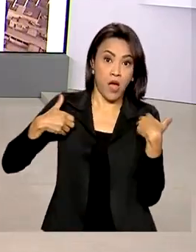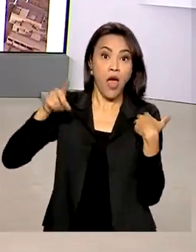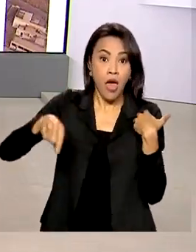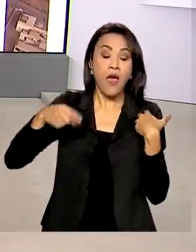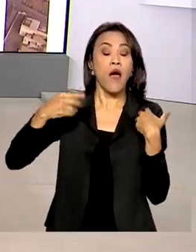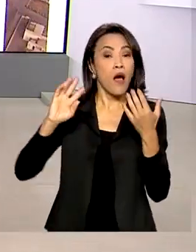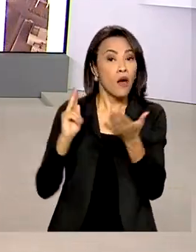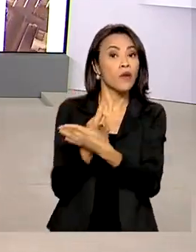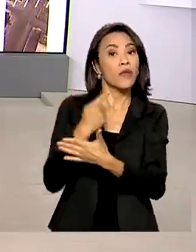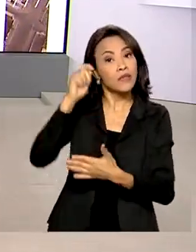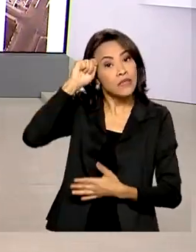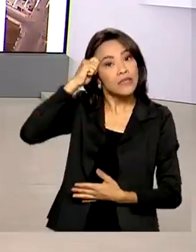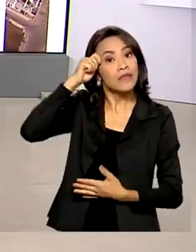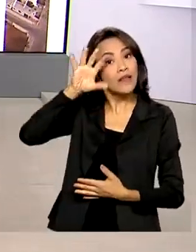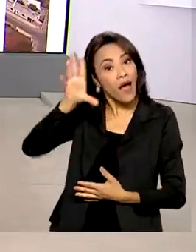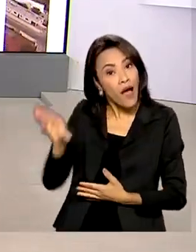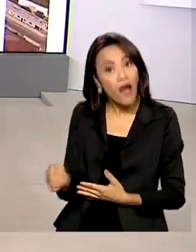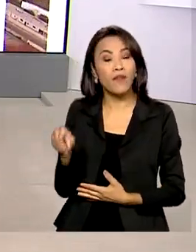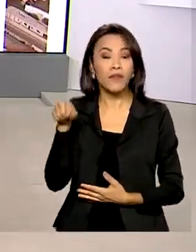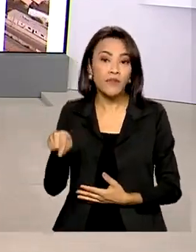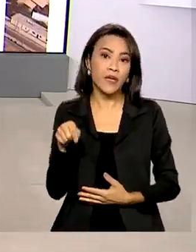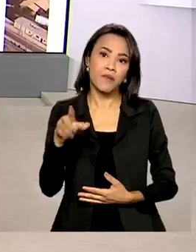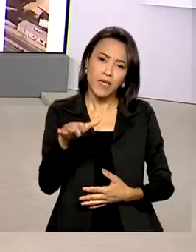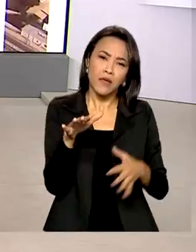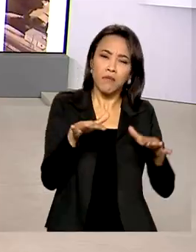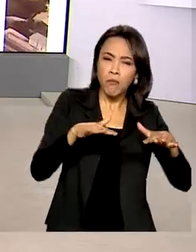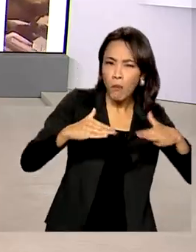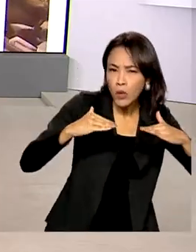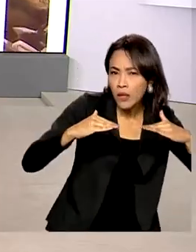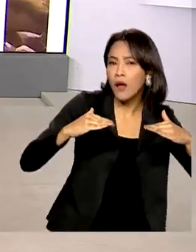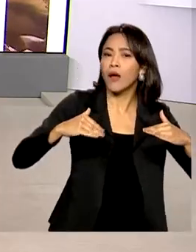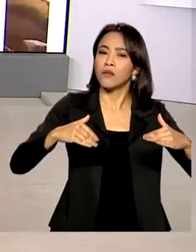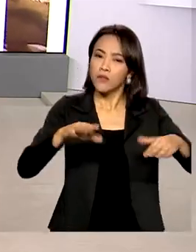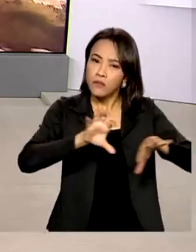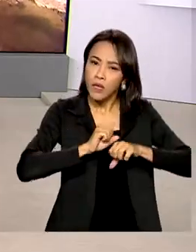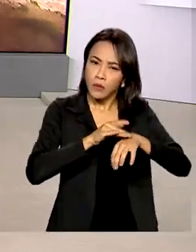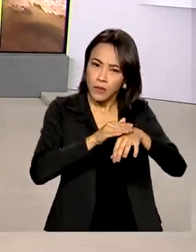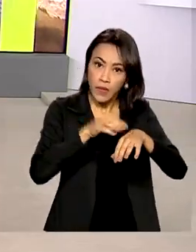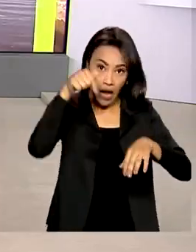transmissão moderada entre humanos. De acordo com o governo brasileiro, não há casos de doença por aqui.